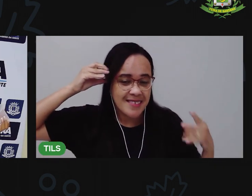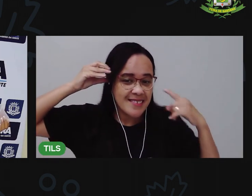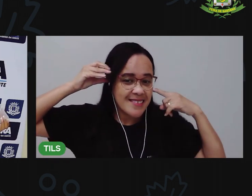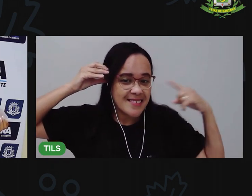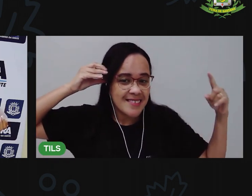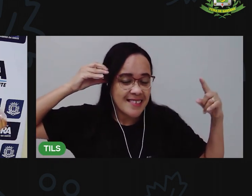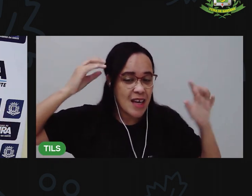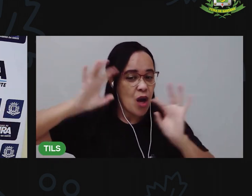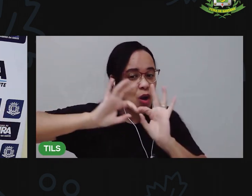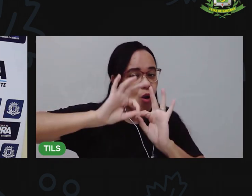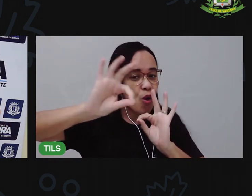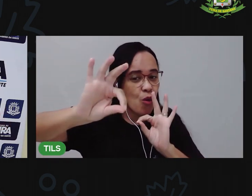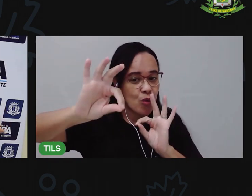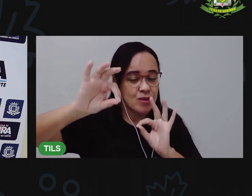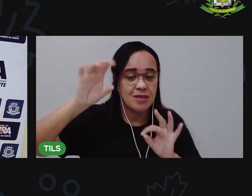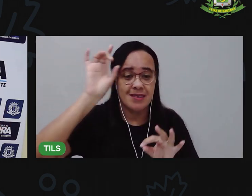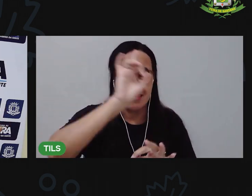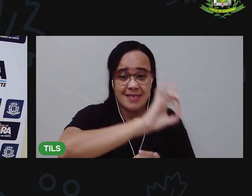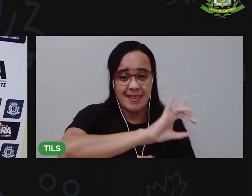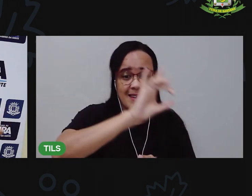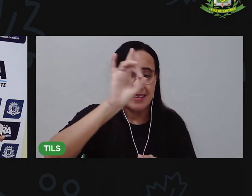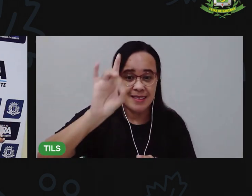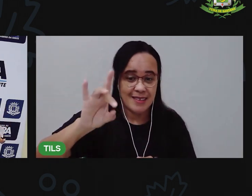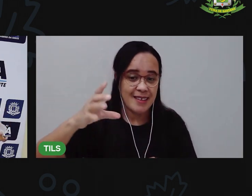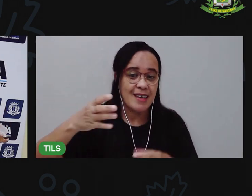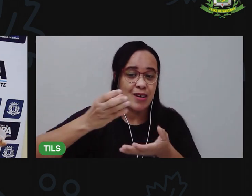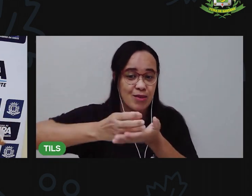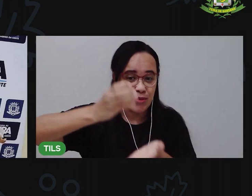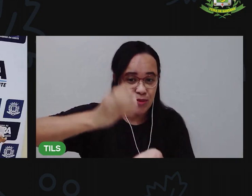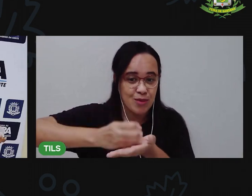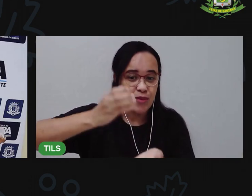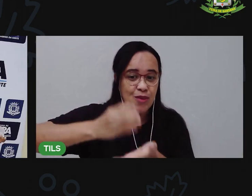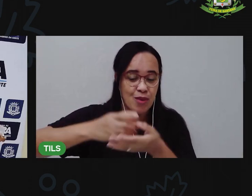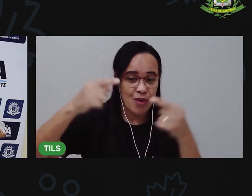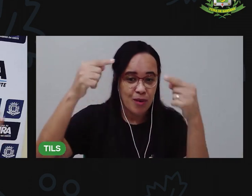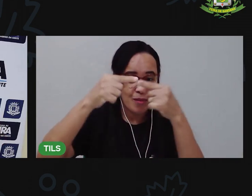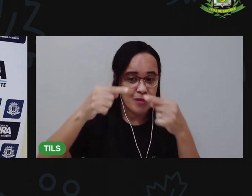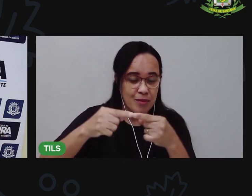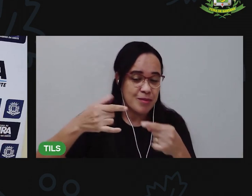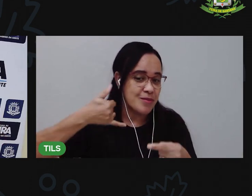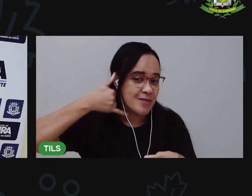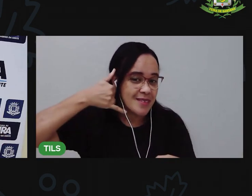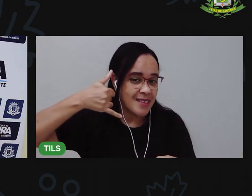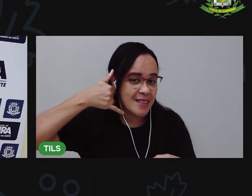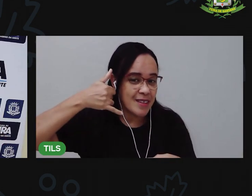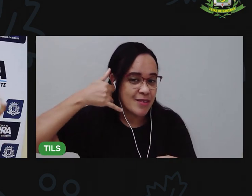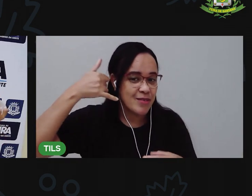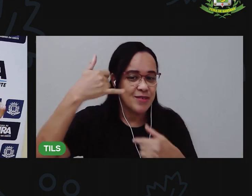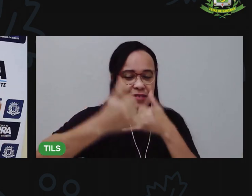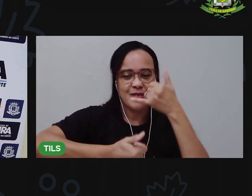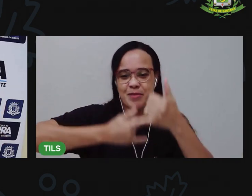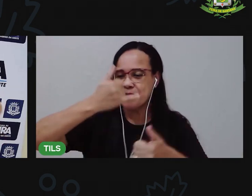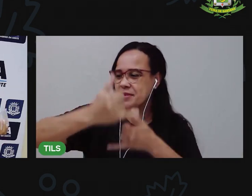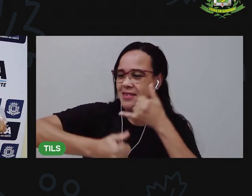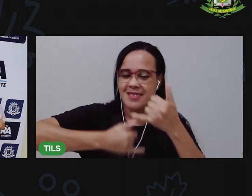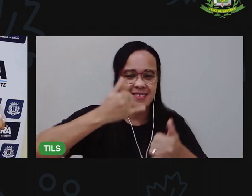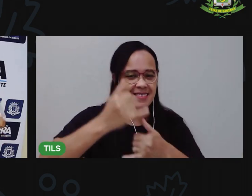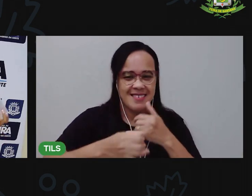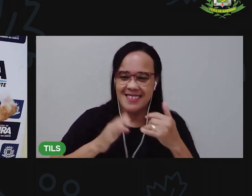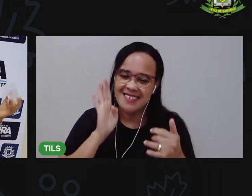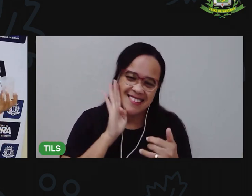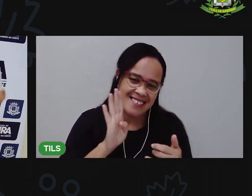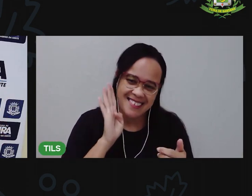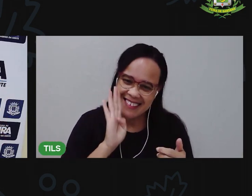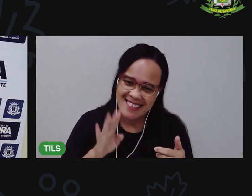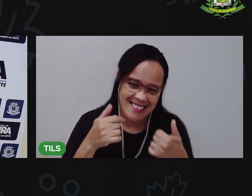Cada um com um copo representando o telefone. E aí vocês vão brincar, vão se divertir.